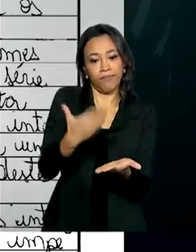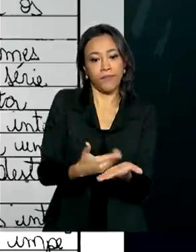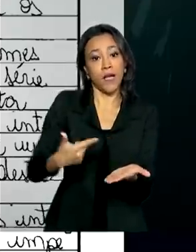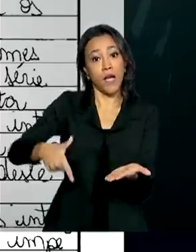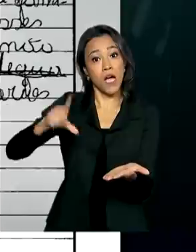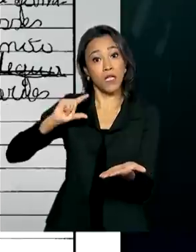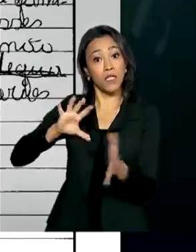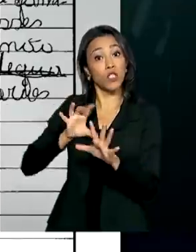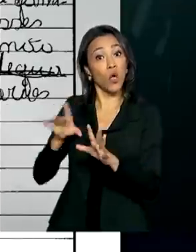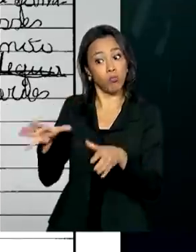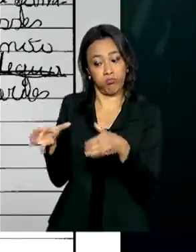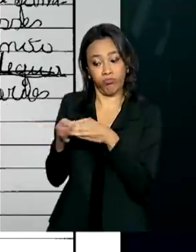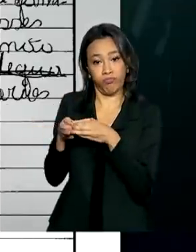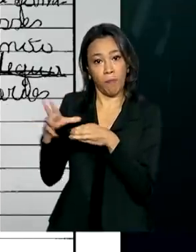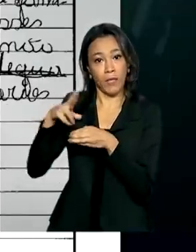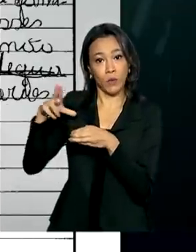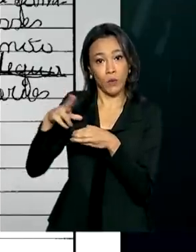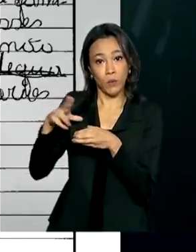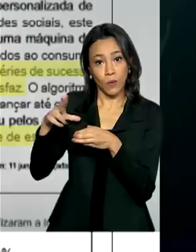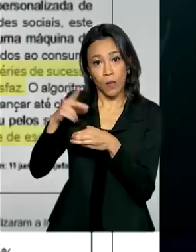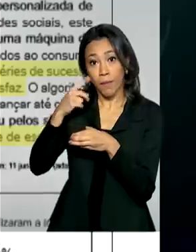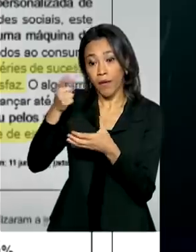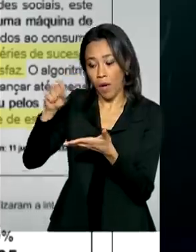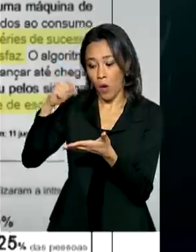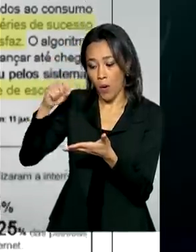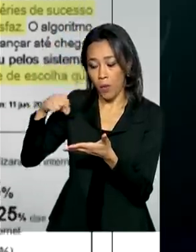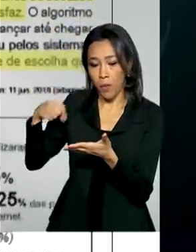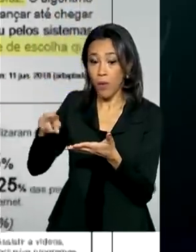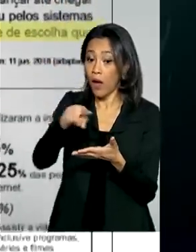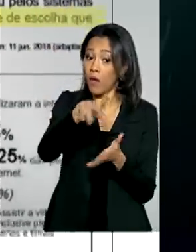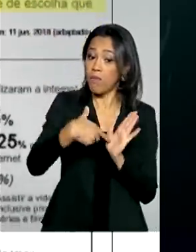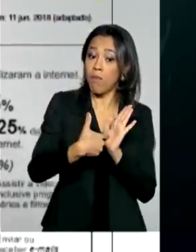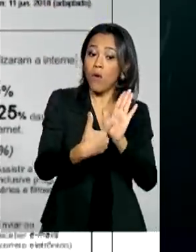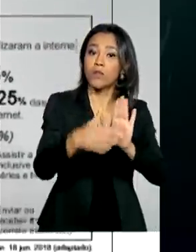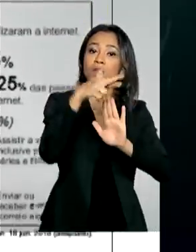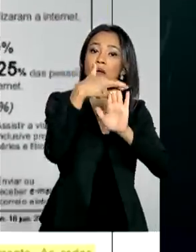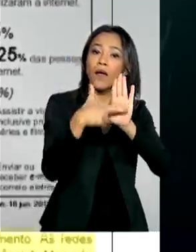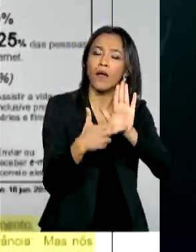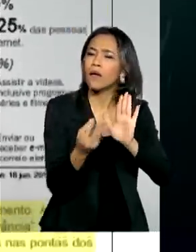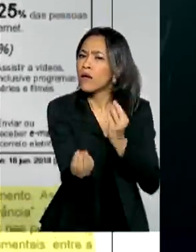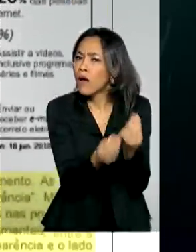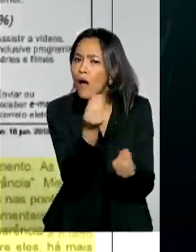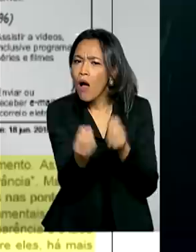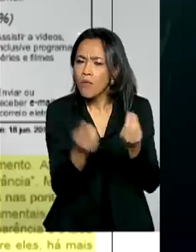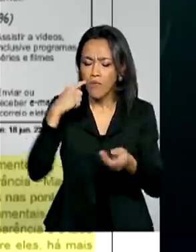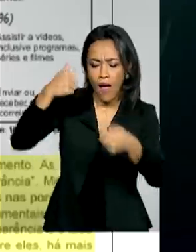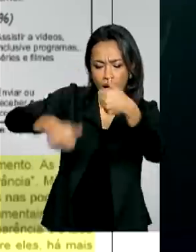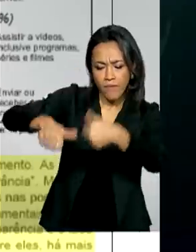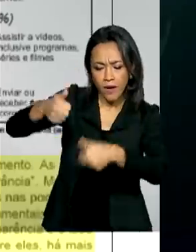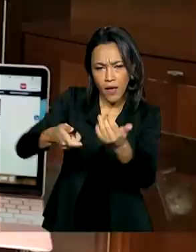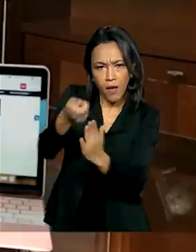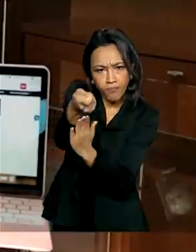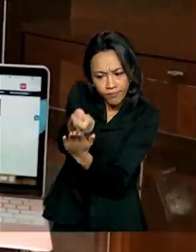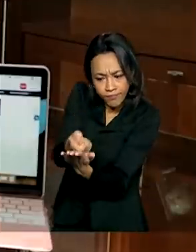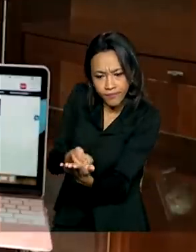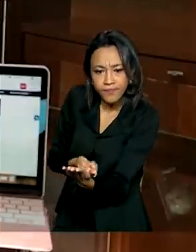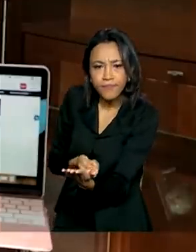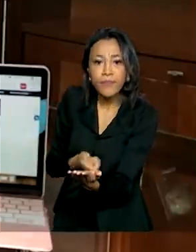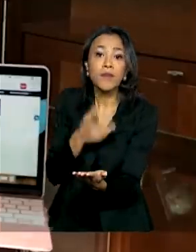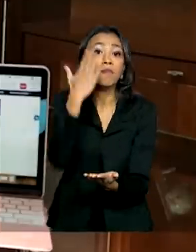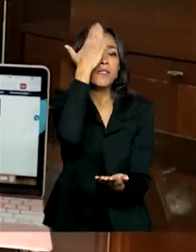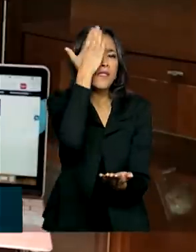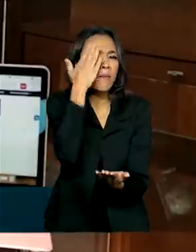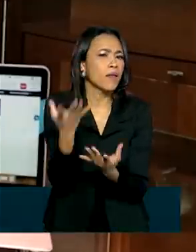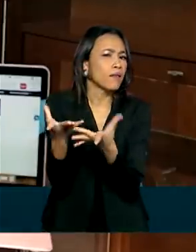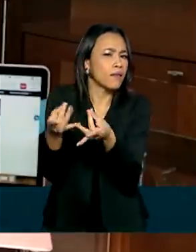corrigir a prova do Enem mostra os critérios utilizados para avaliar as redações do exame. Para saber